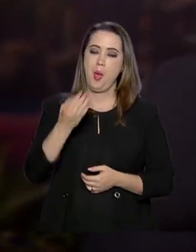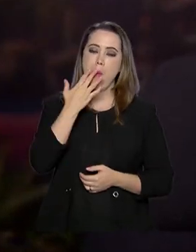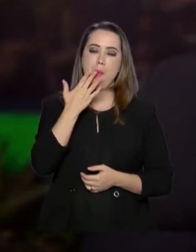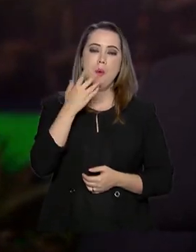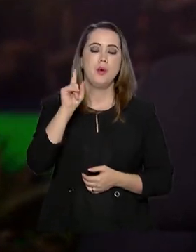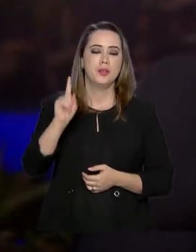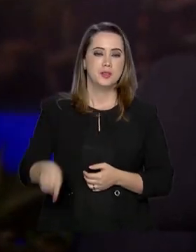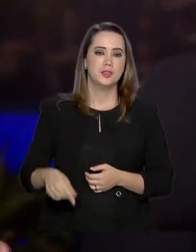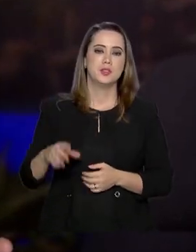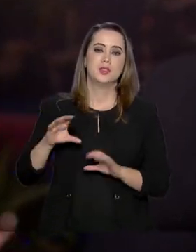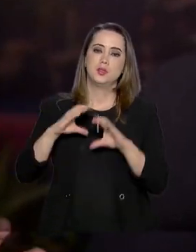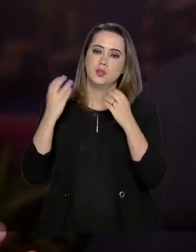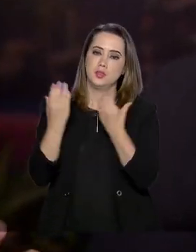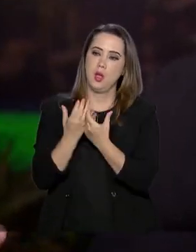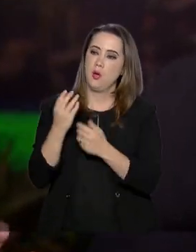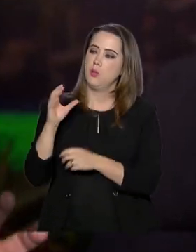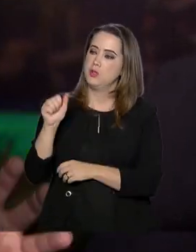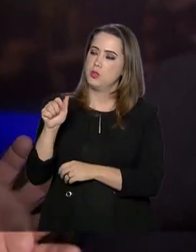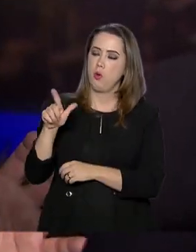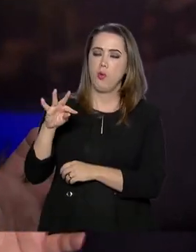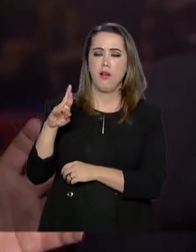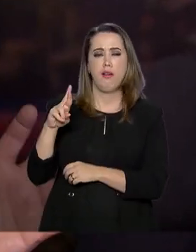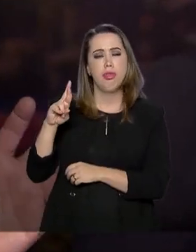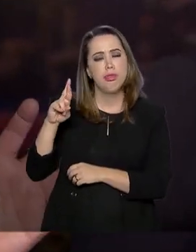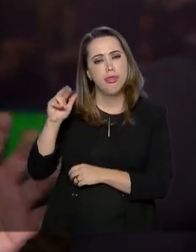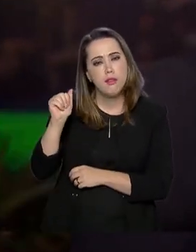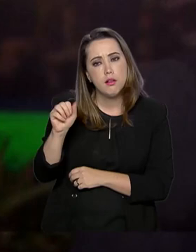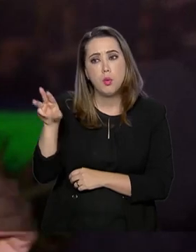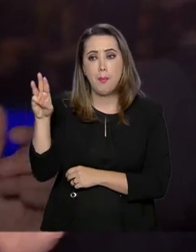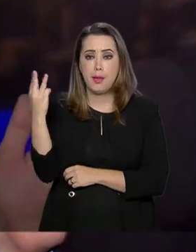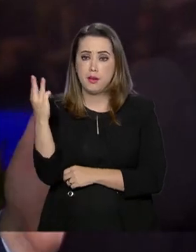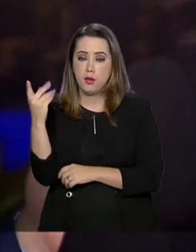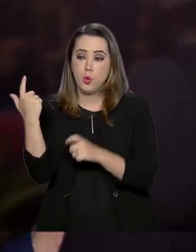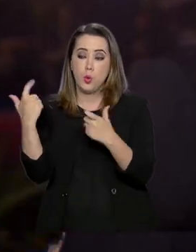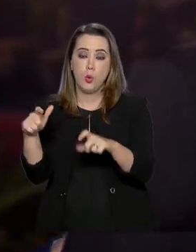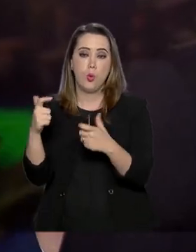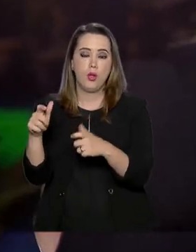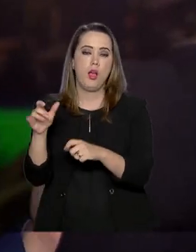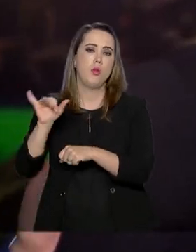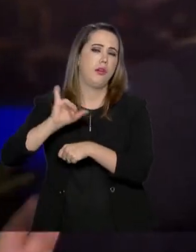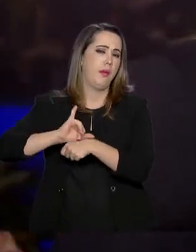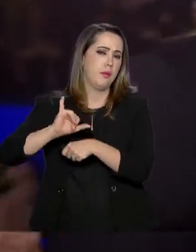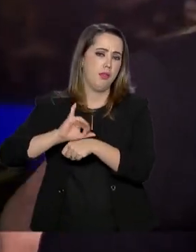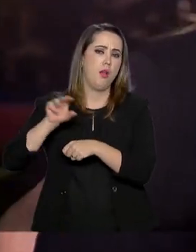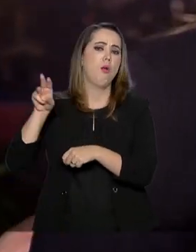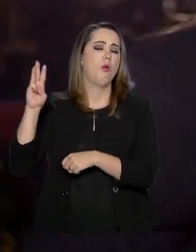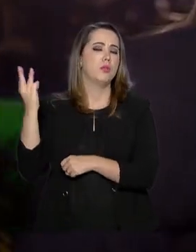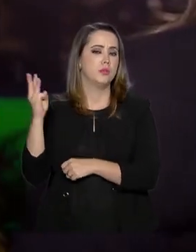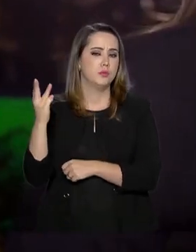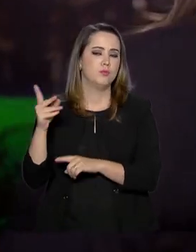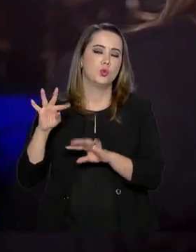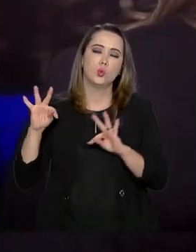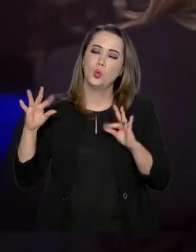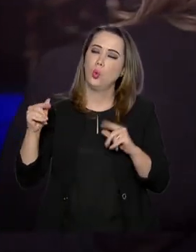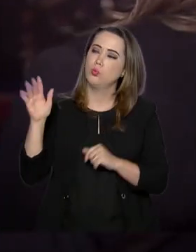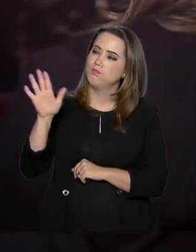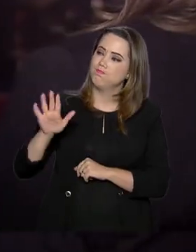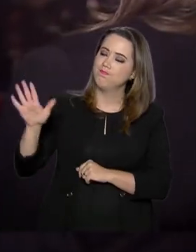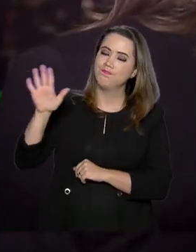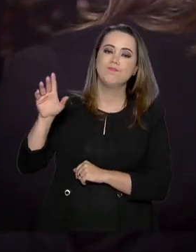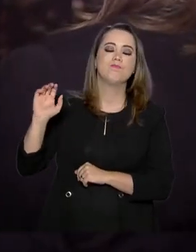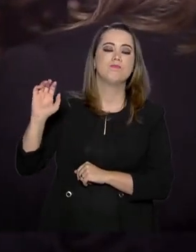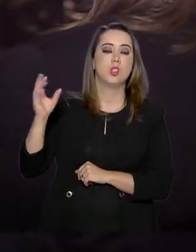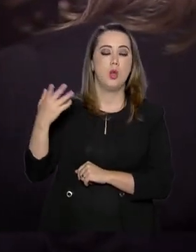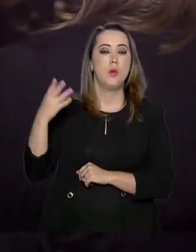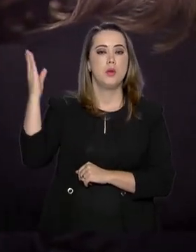muito com isso vai ser a comunidade de Alcântara, vai ser a região de São Luís, toda aquela região, o Estado do Maranhão como um todo, e o Brasil ganha